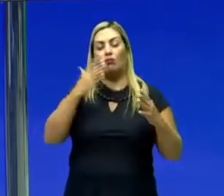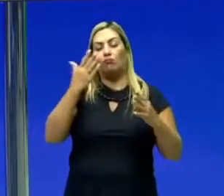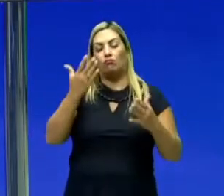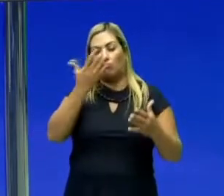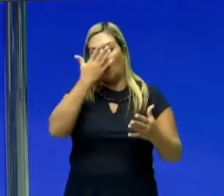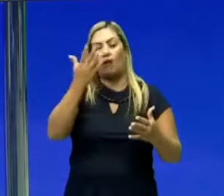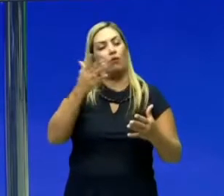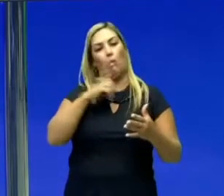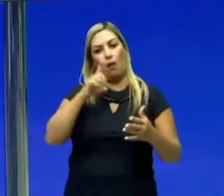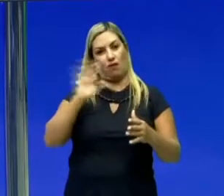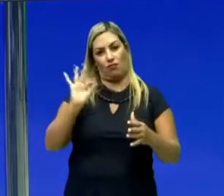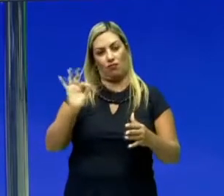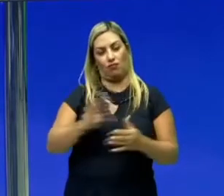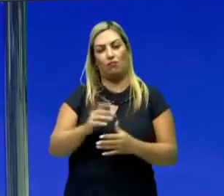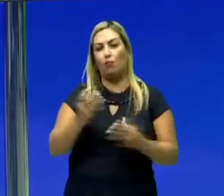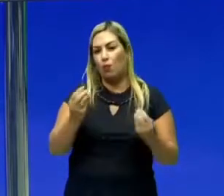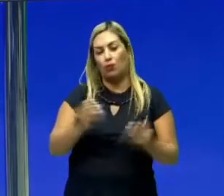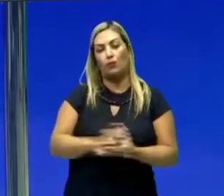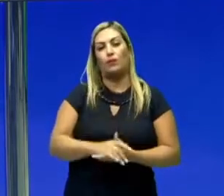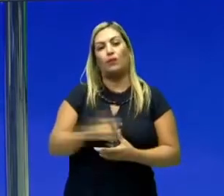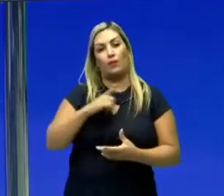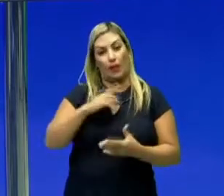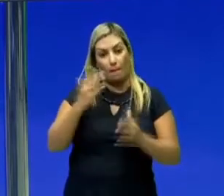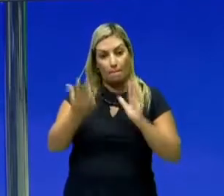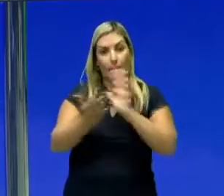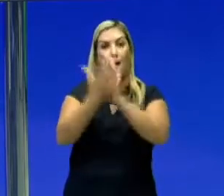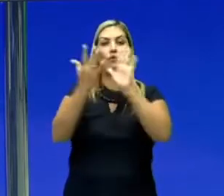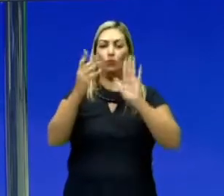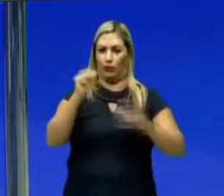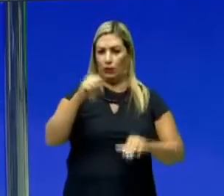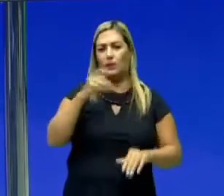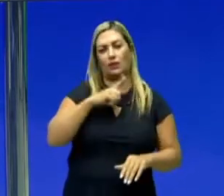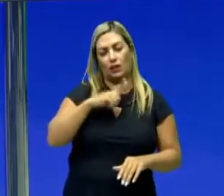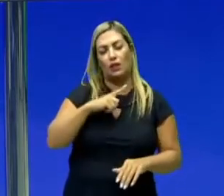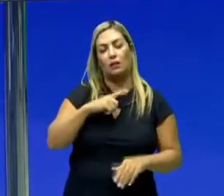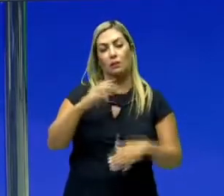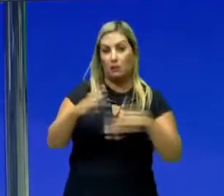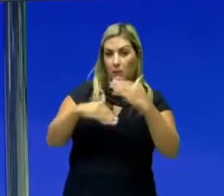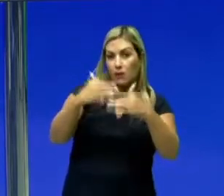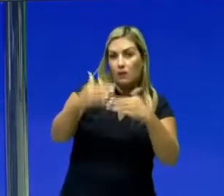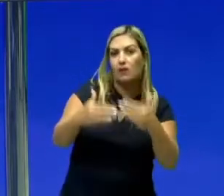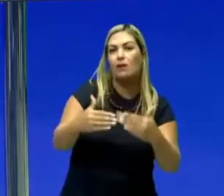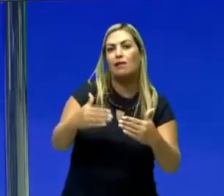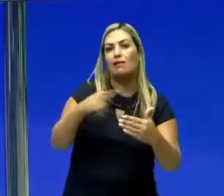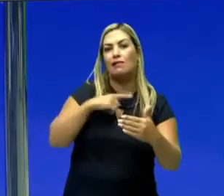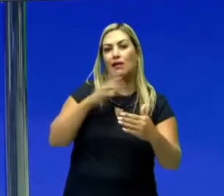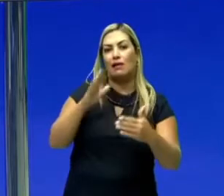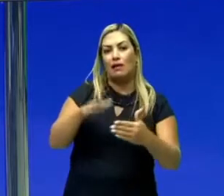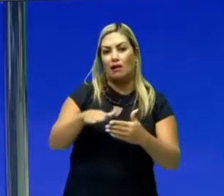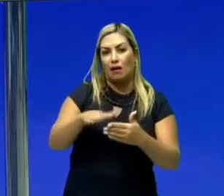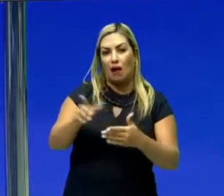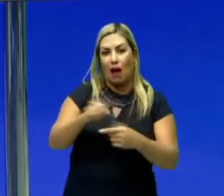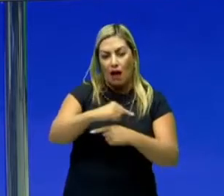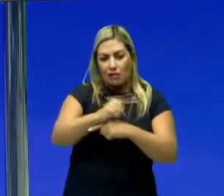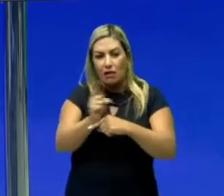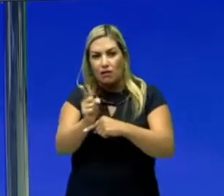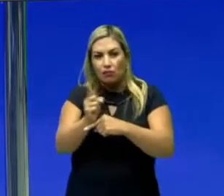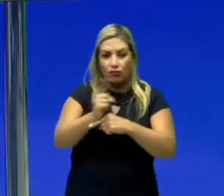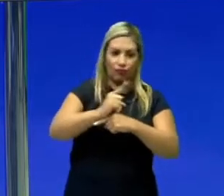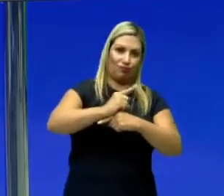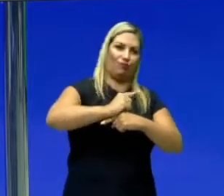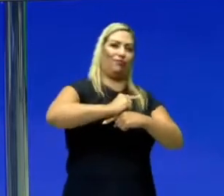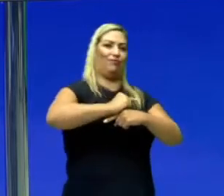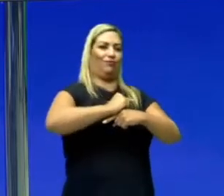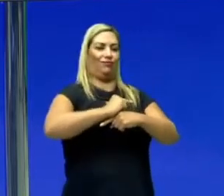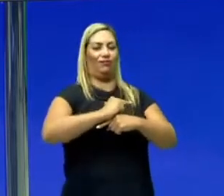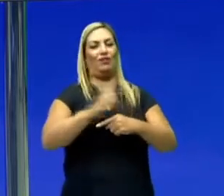tanto. Lógico, existe um certo impacto, existe. Mas ali naquele processo, existe uma desaceleração, que a vai falar já já na